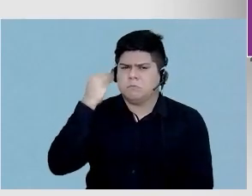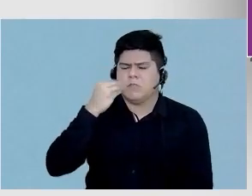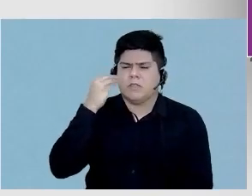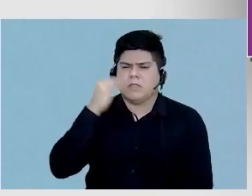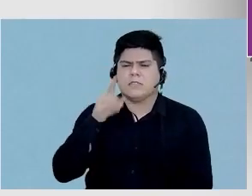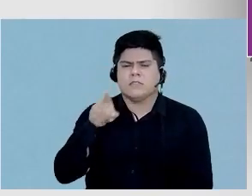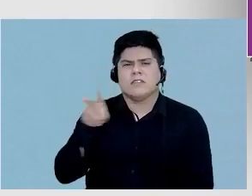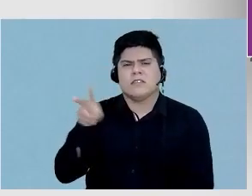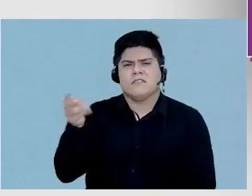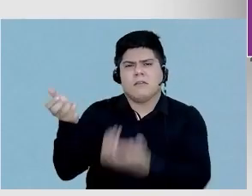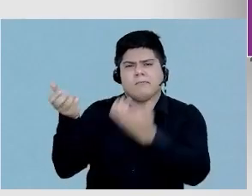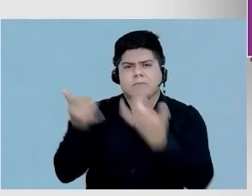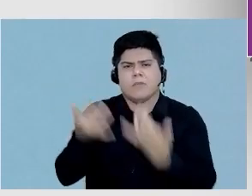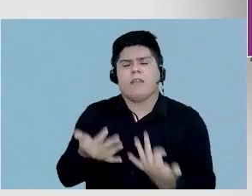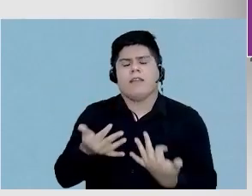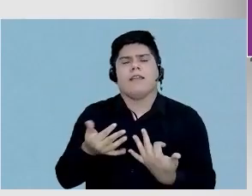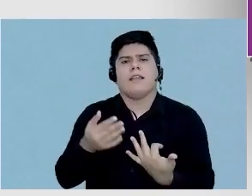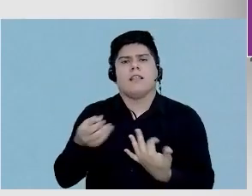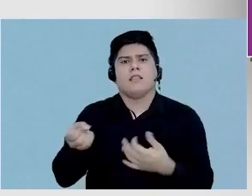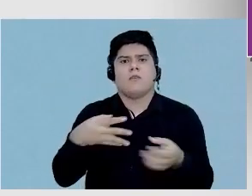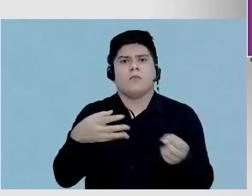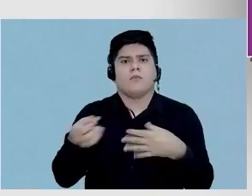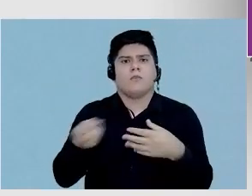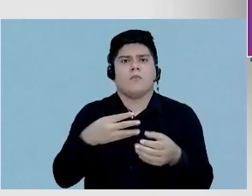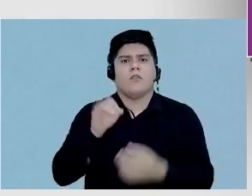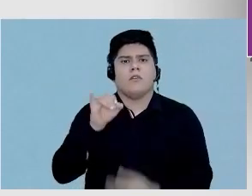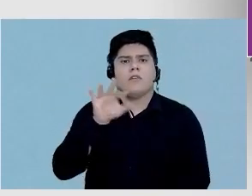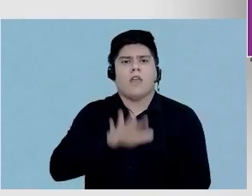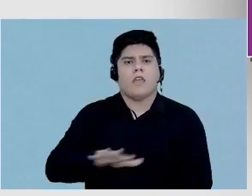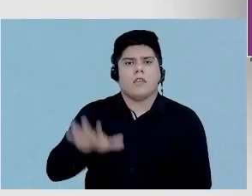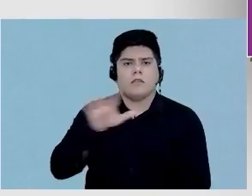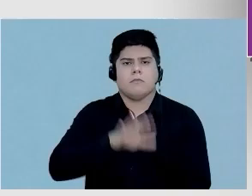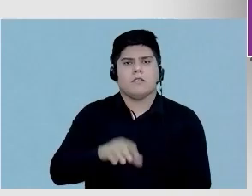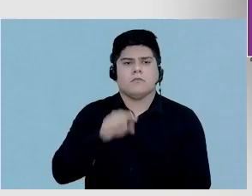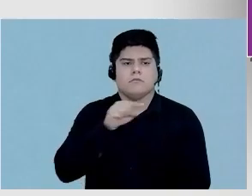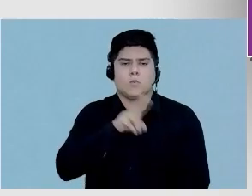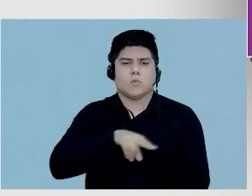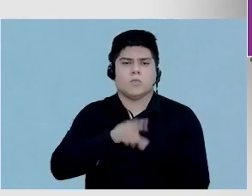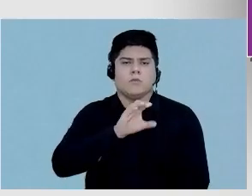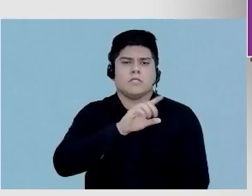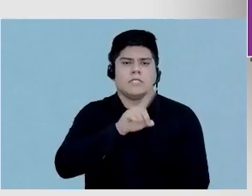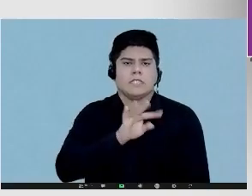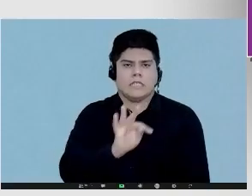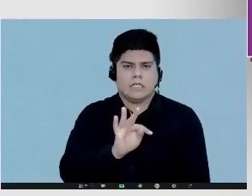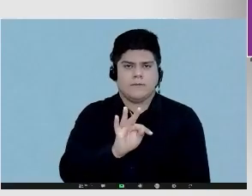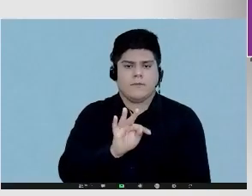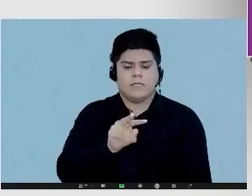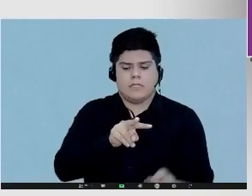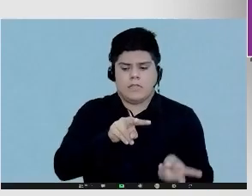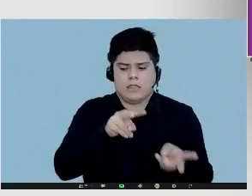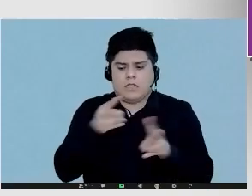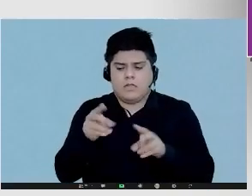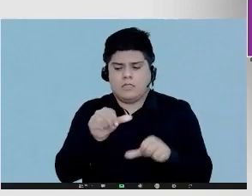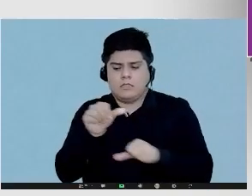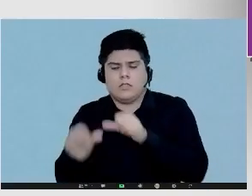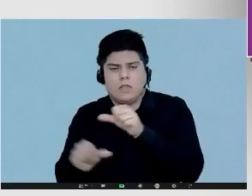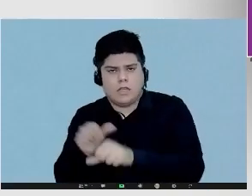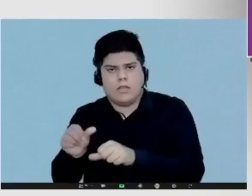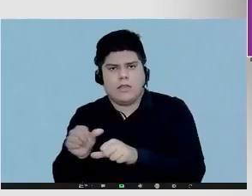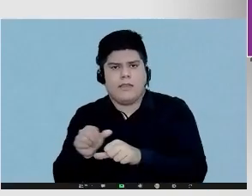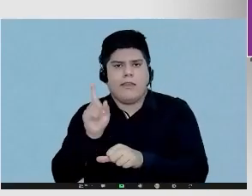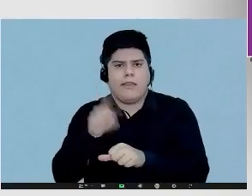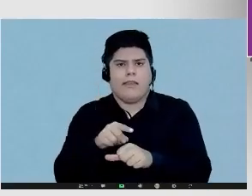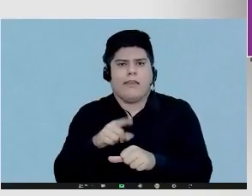falar sobre a inovação da imagem com o CZT. Essa transição, basicamente, da